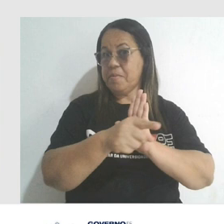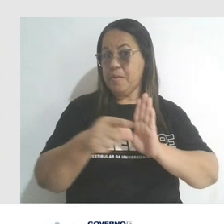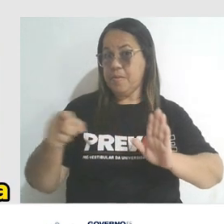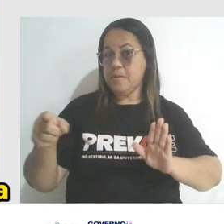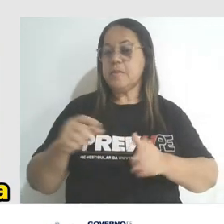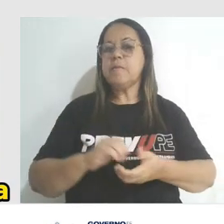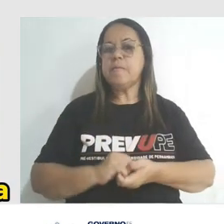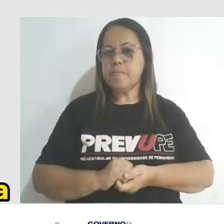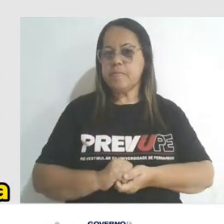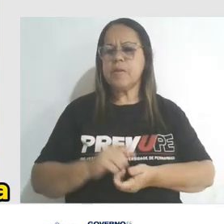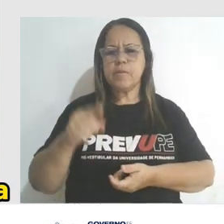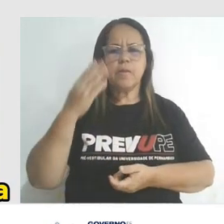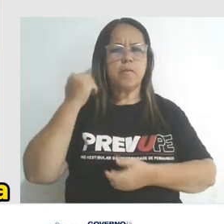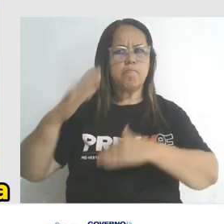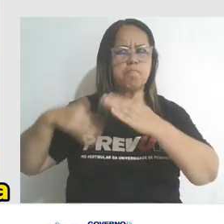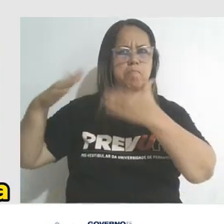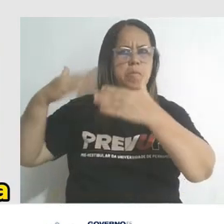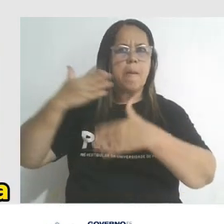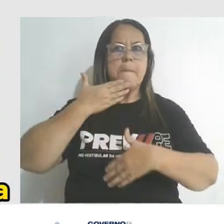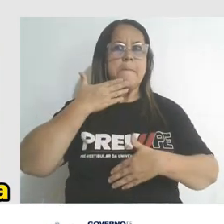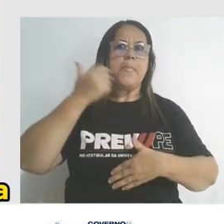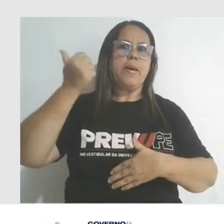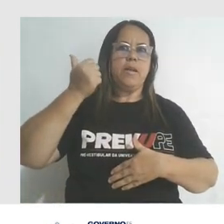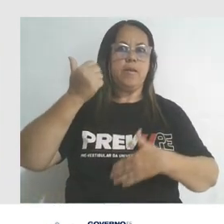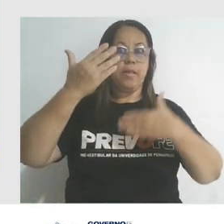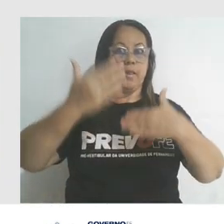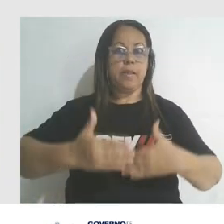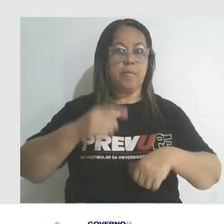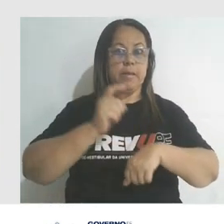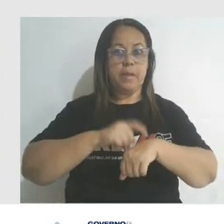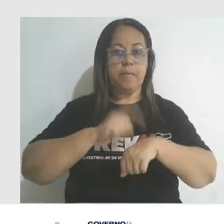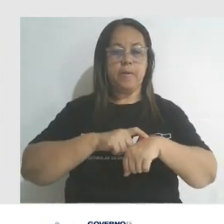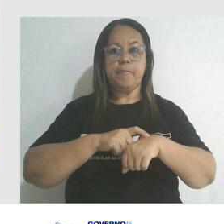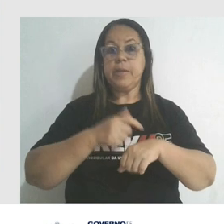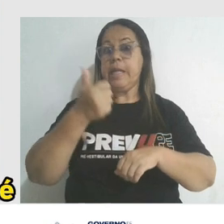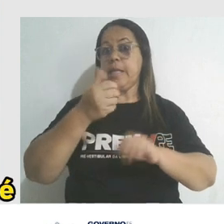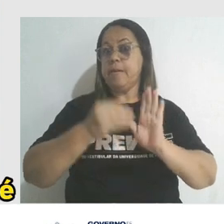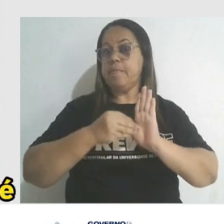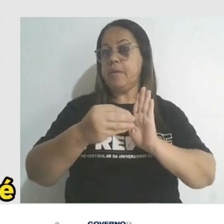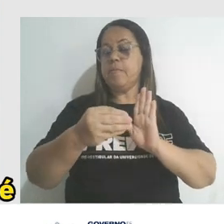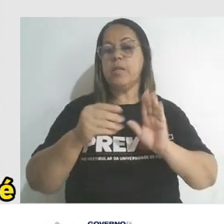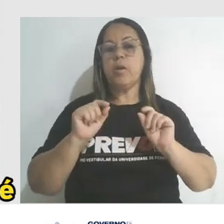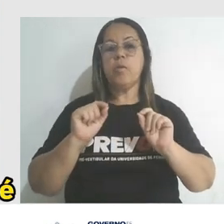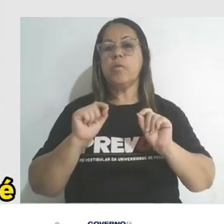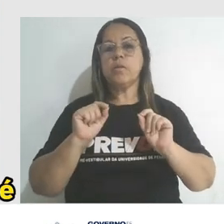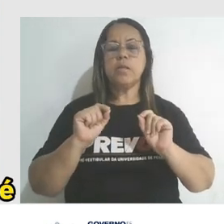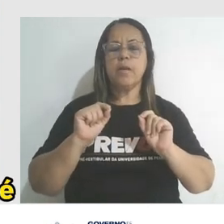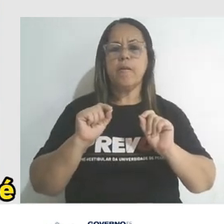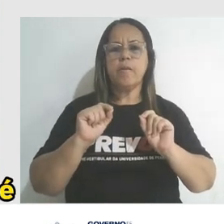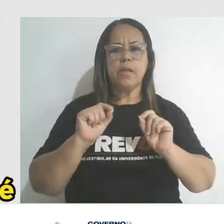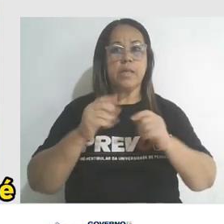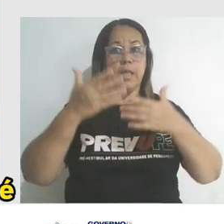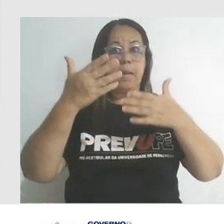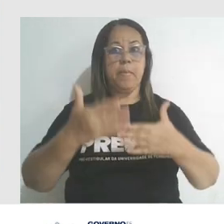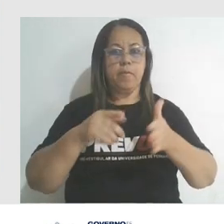terem um melhor desempenho aí na hora da prova, tá? Primeira dica de hoje, pessoal, é em relação ao preenchimento das